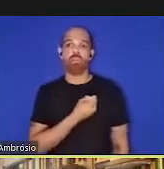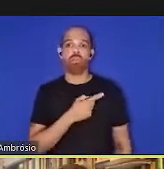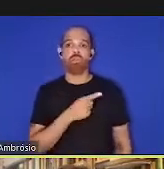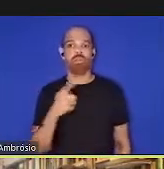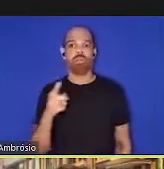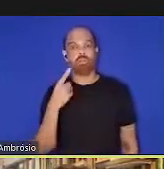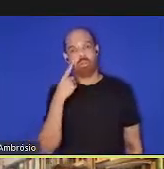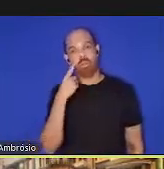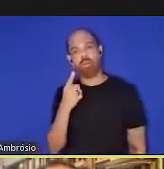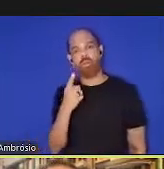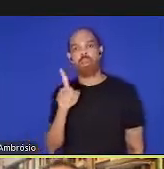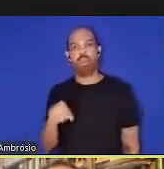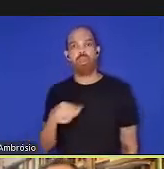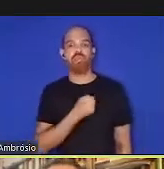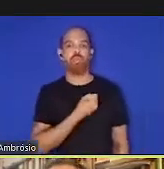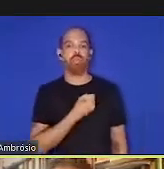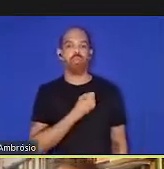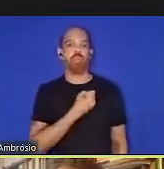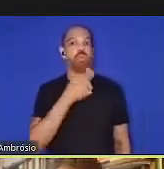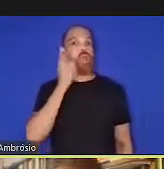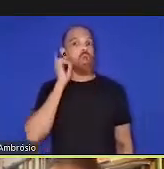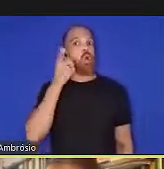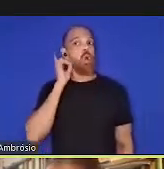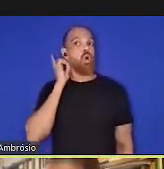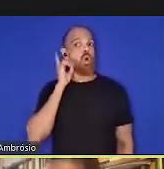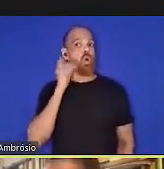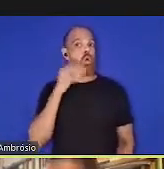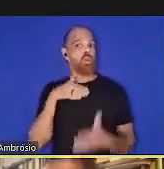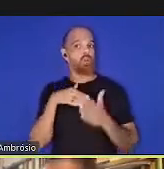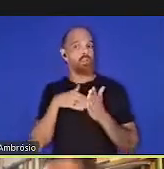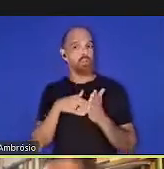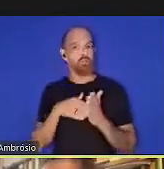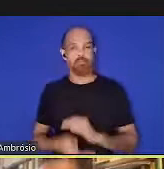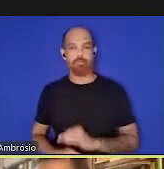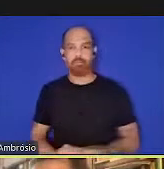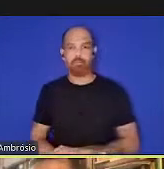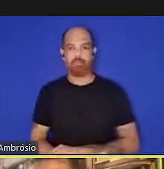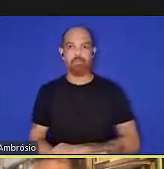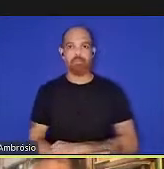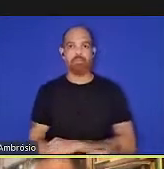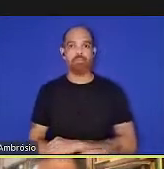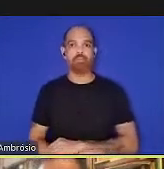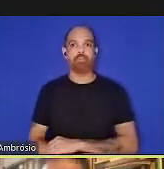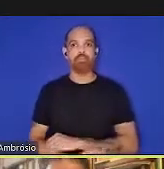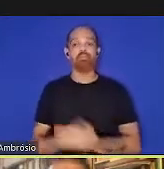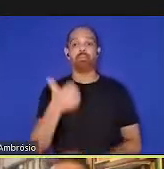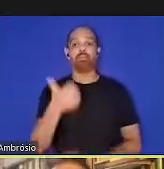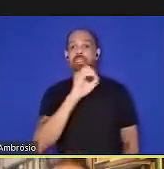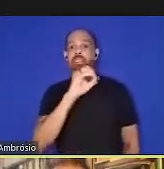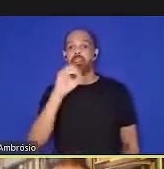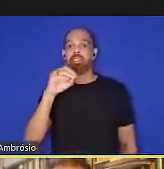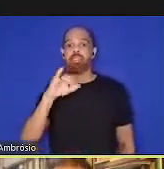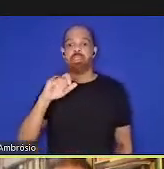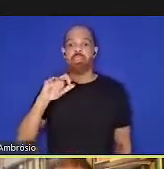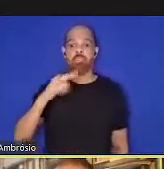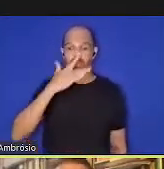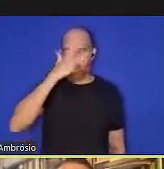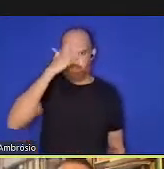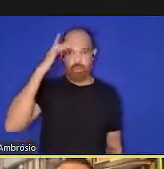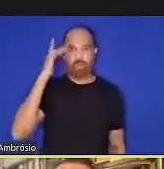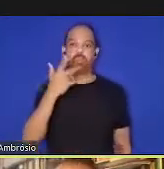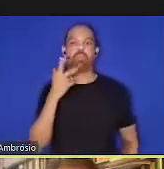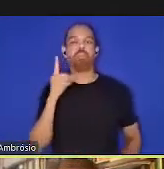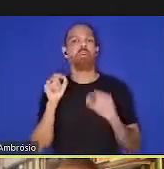são os números de até ontem, casos a cada 100 mil pessoas, nós falamos de